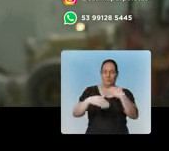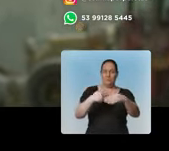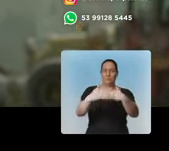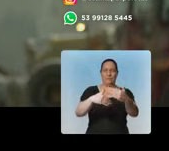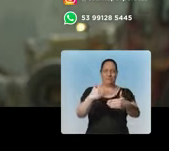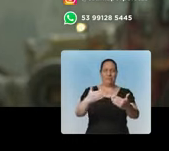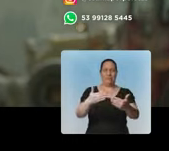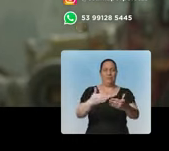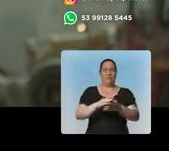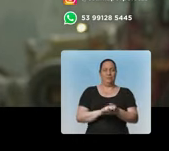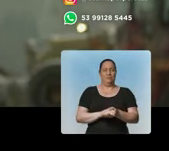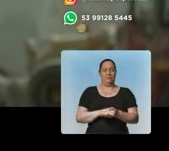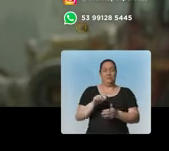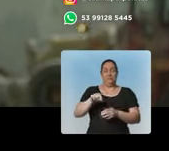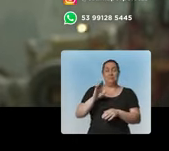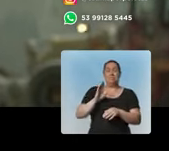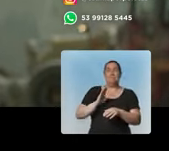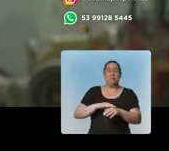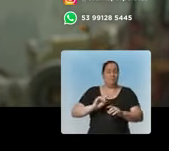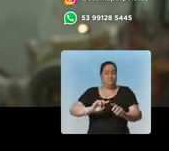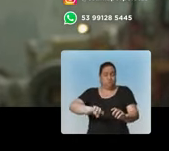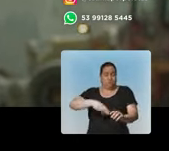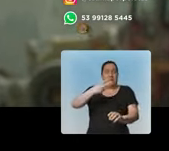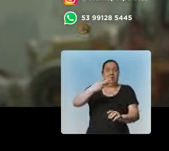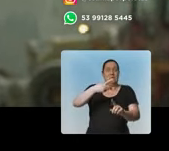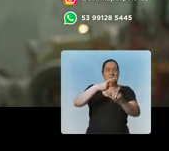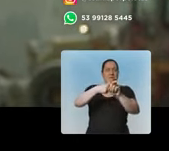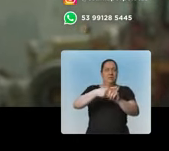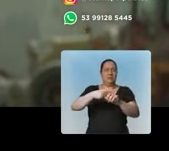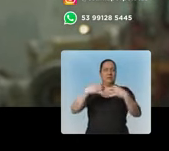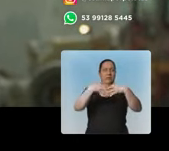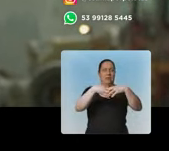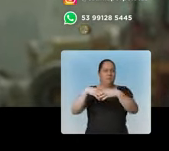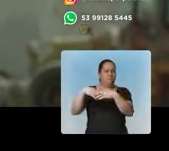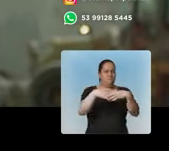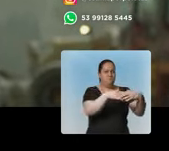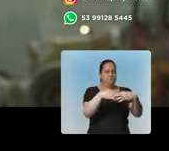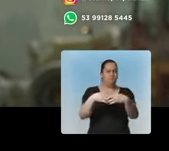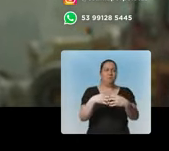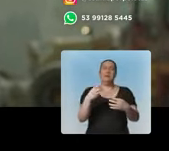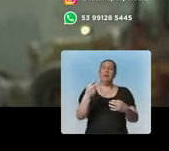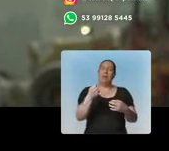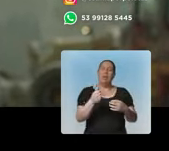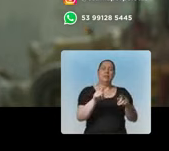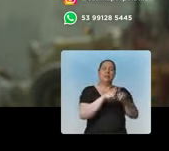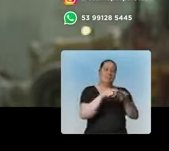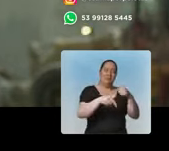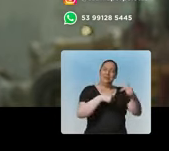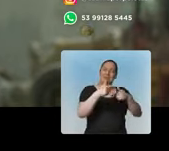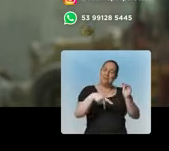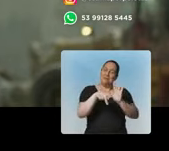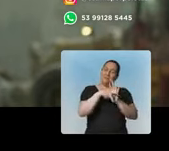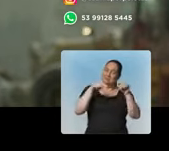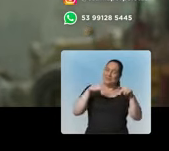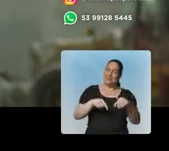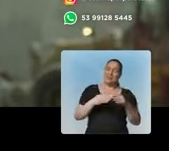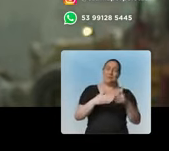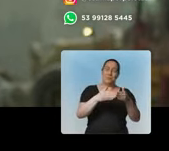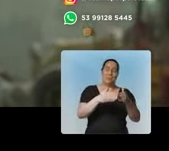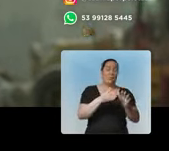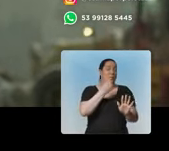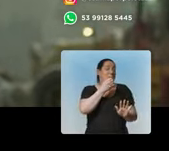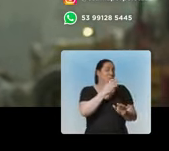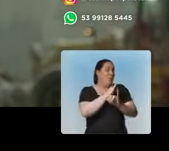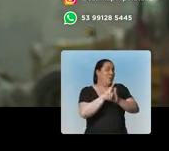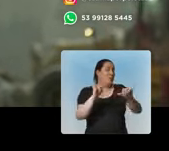municipal de desenvolvimento. Isso mais do que triplicou a movimentação de carga, gerando renda e postos de trabalho aqui no Porto.